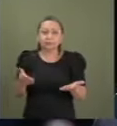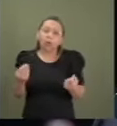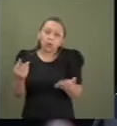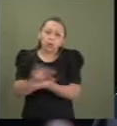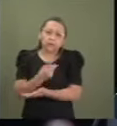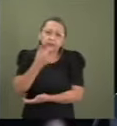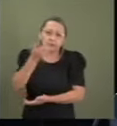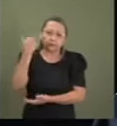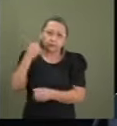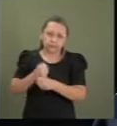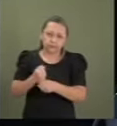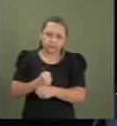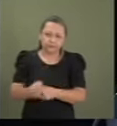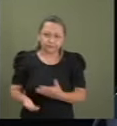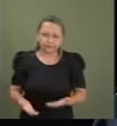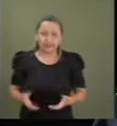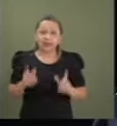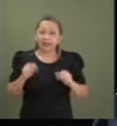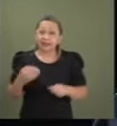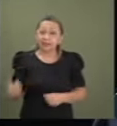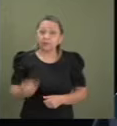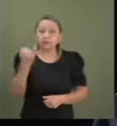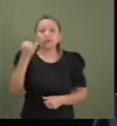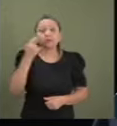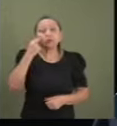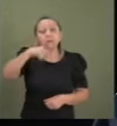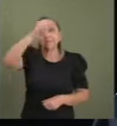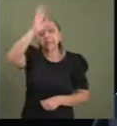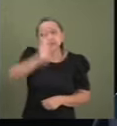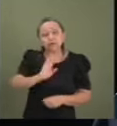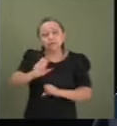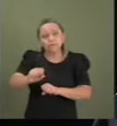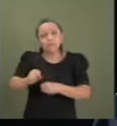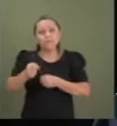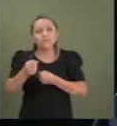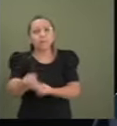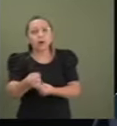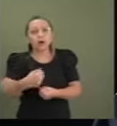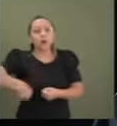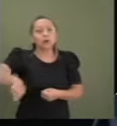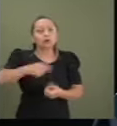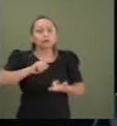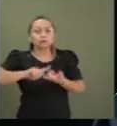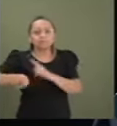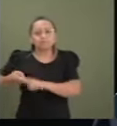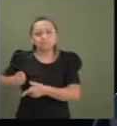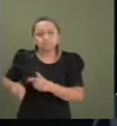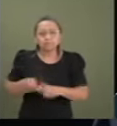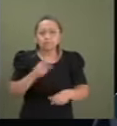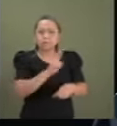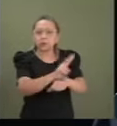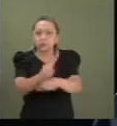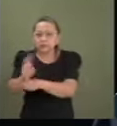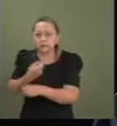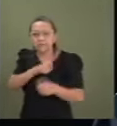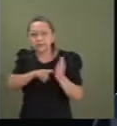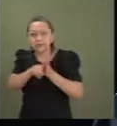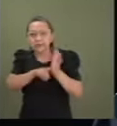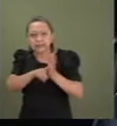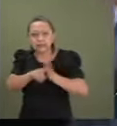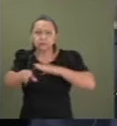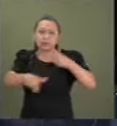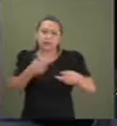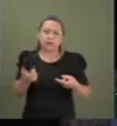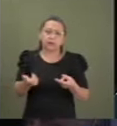aconteceu nos últimos anos. É fundamental que o Brasil fortaleça os mecanismos de proteção e fiscalização do trabalho,